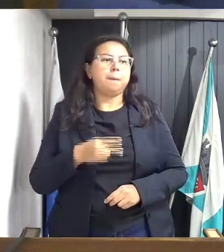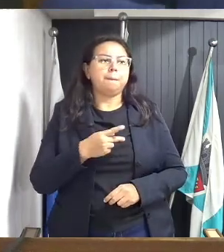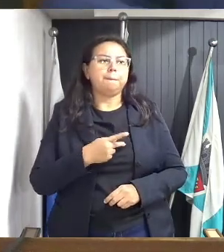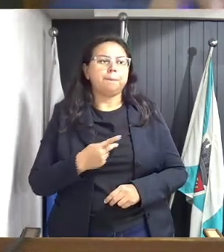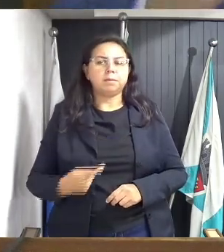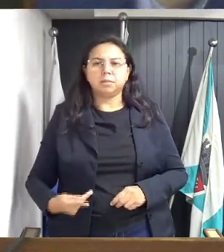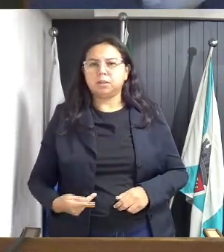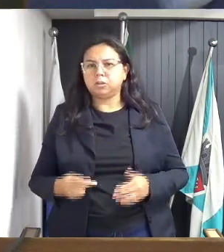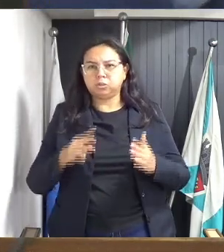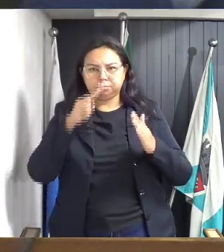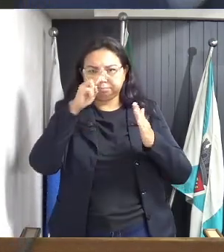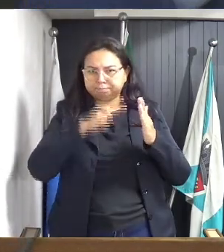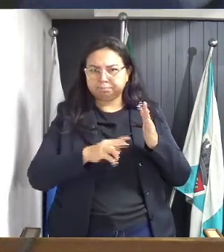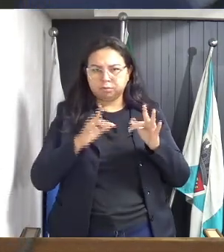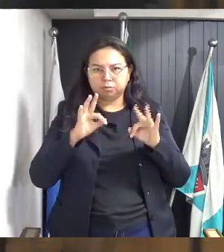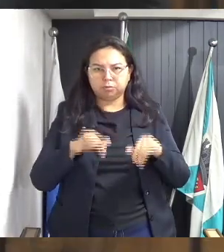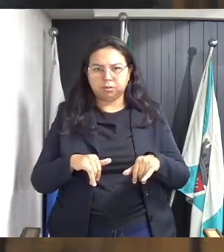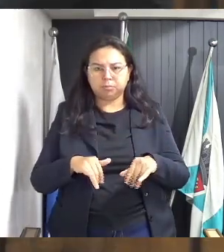é só isso.